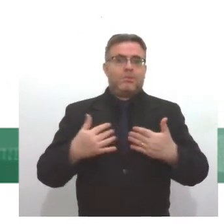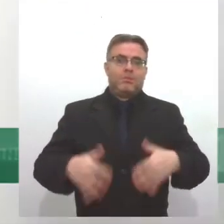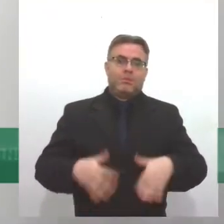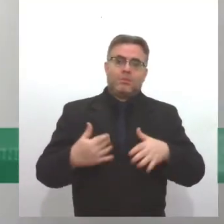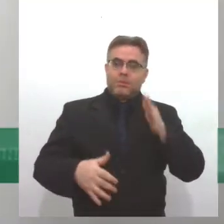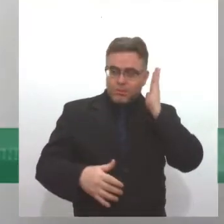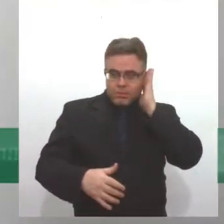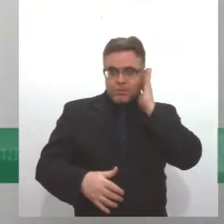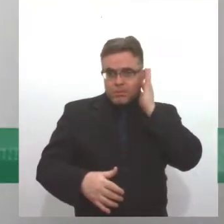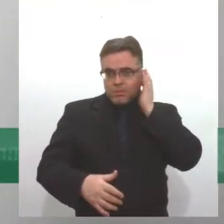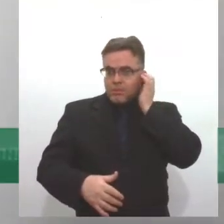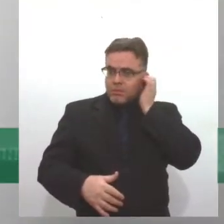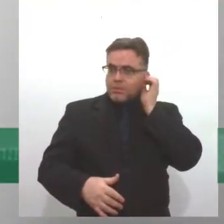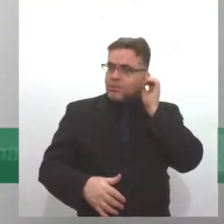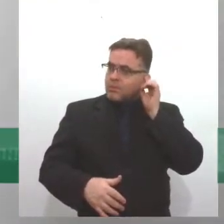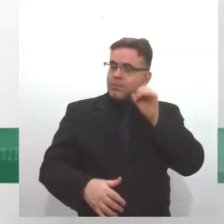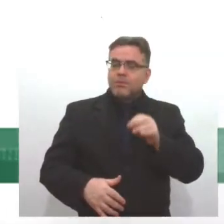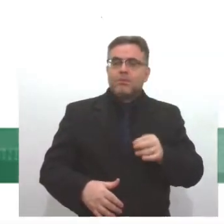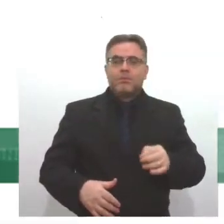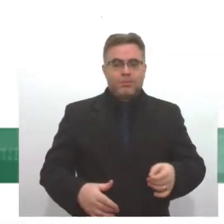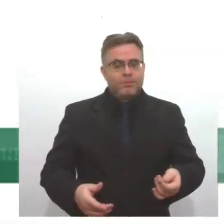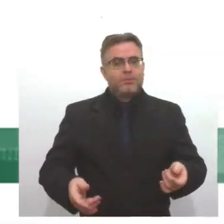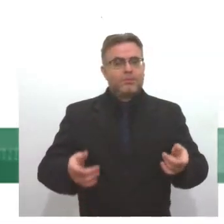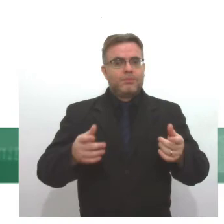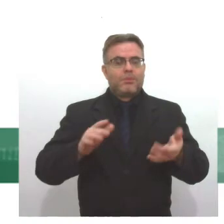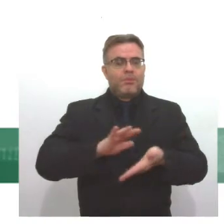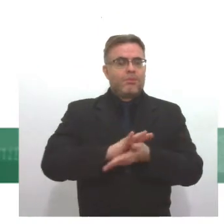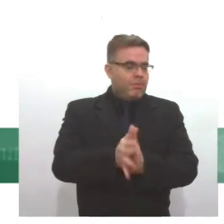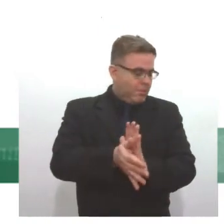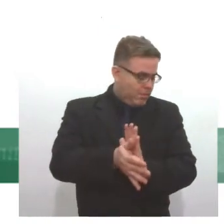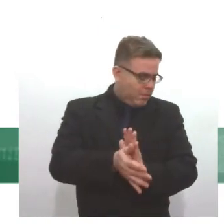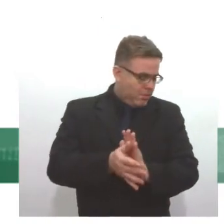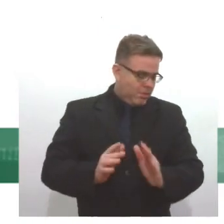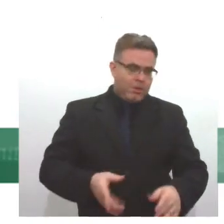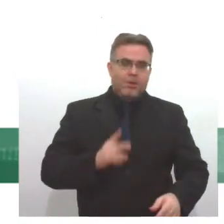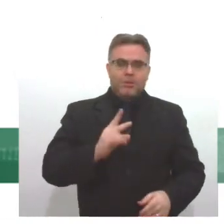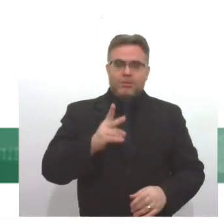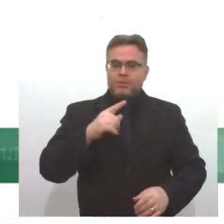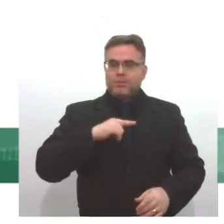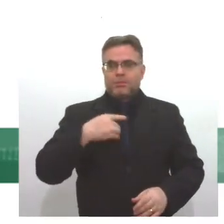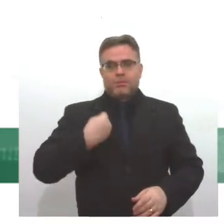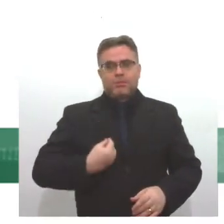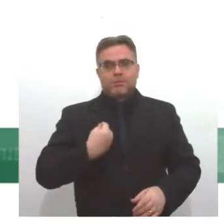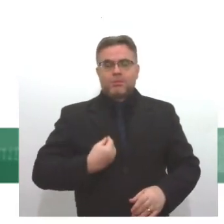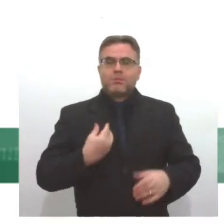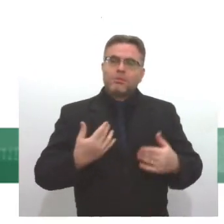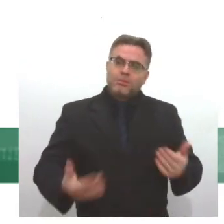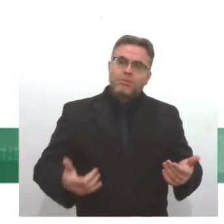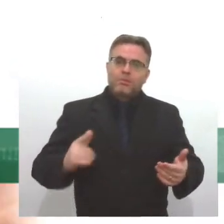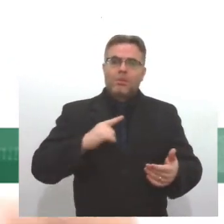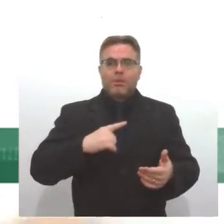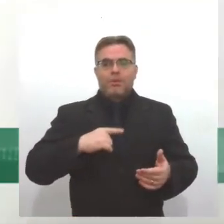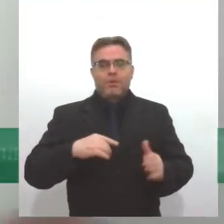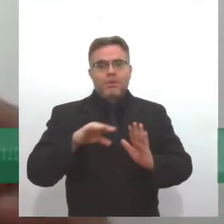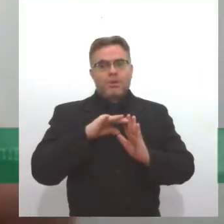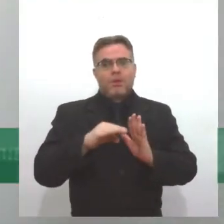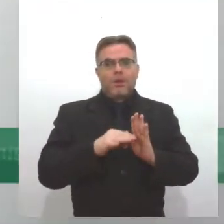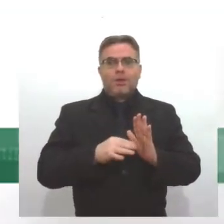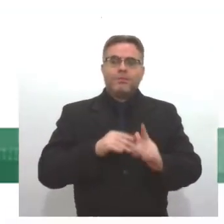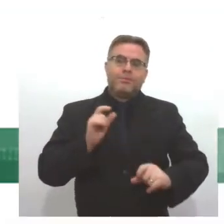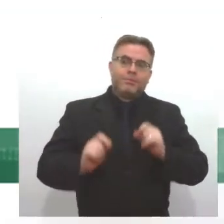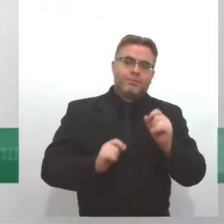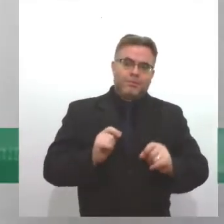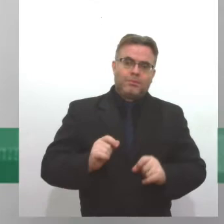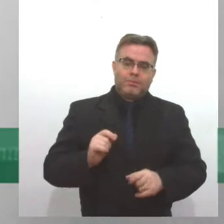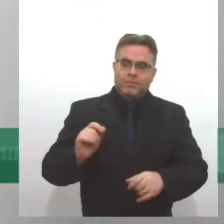Foi uma forma de preconceito ainda de perpetuar isso aí. Outra situação, tinha uma edição do Aurélio que dizia que